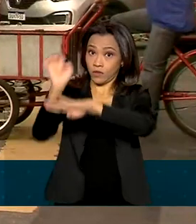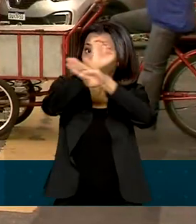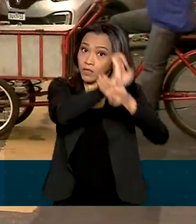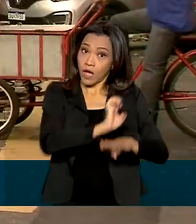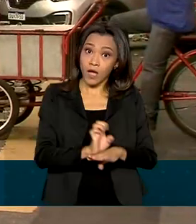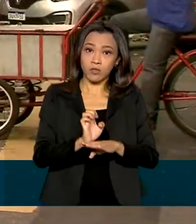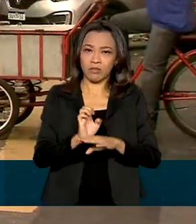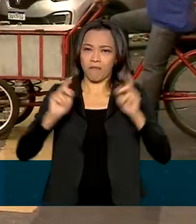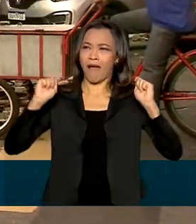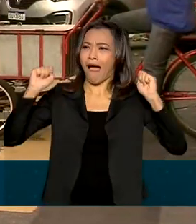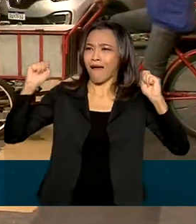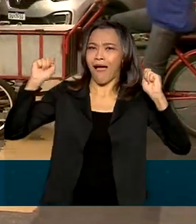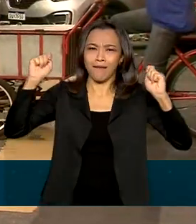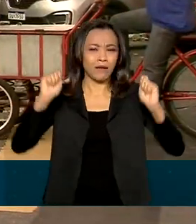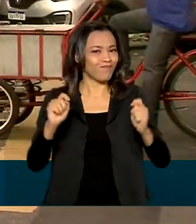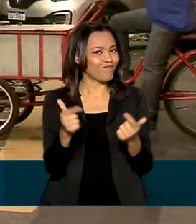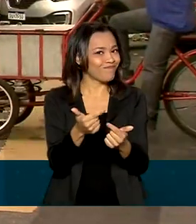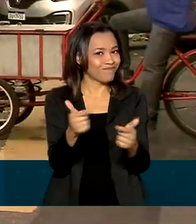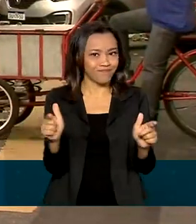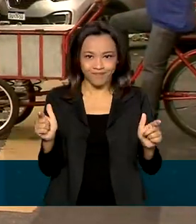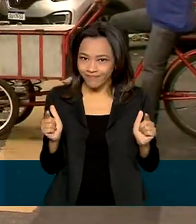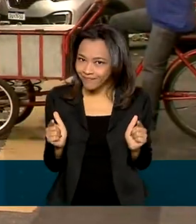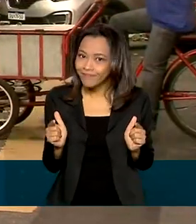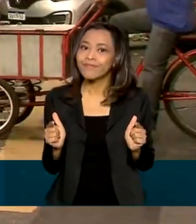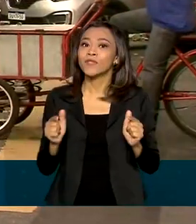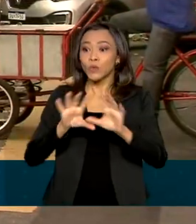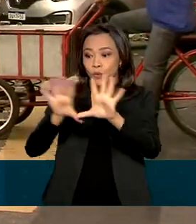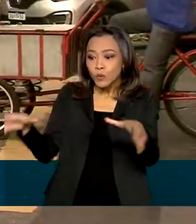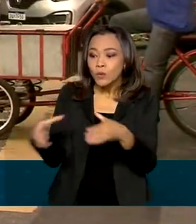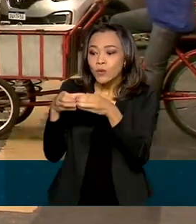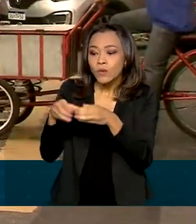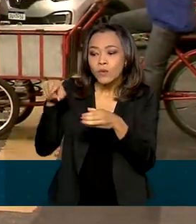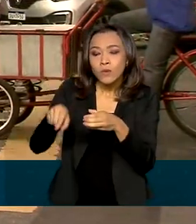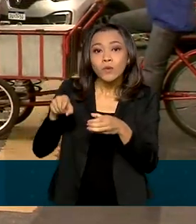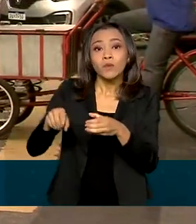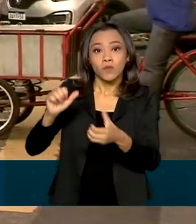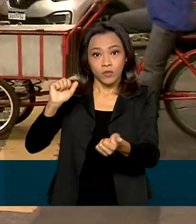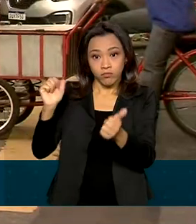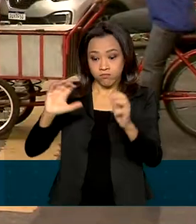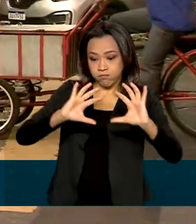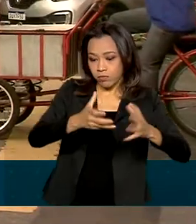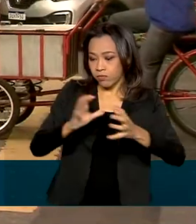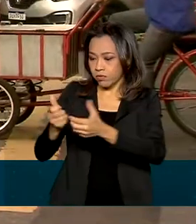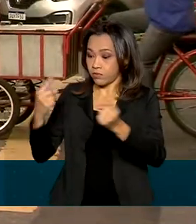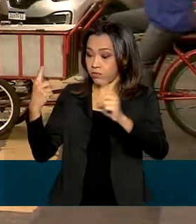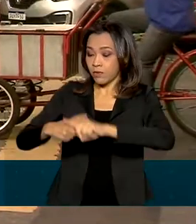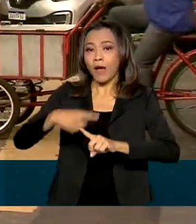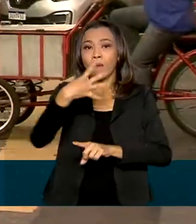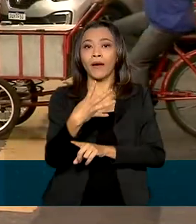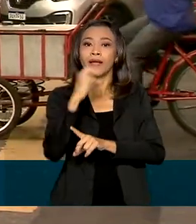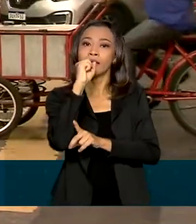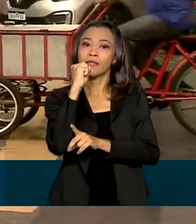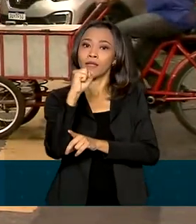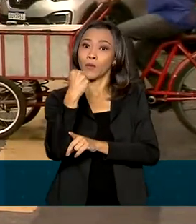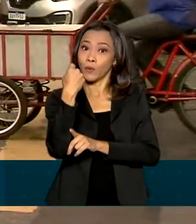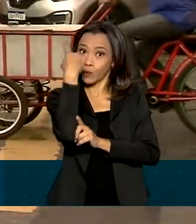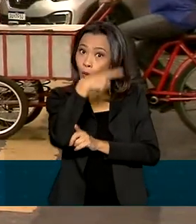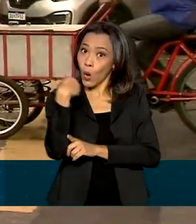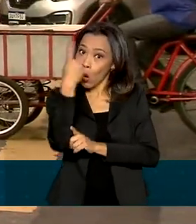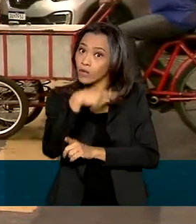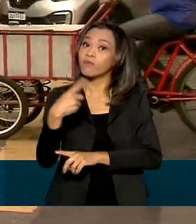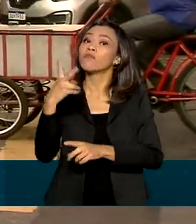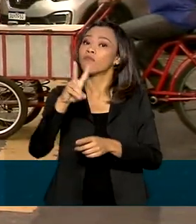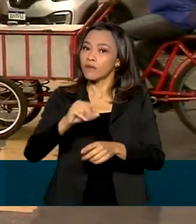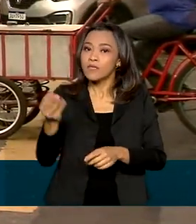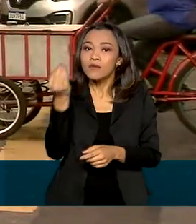receber torcedores. Os jogadores e as delegações vão ser testados a cada 48 horas. E todos vão ter que ficar em isolamento social nos